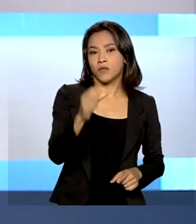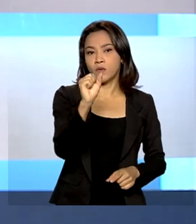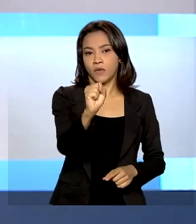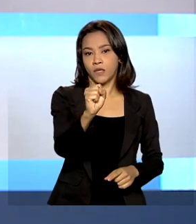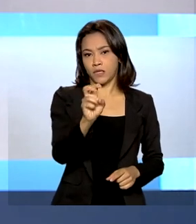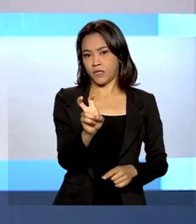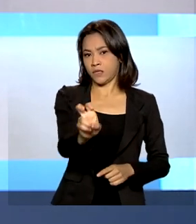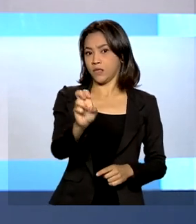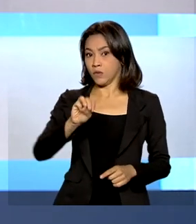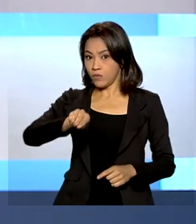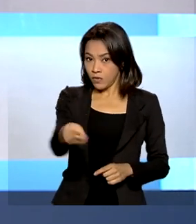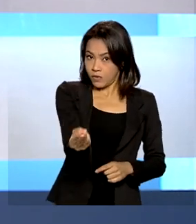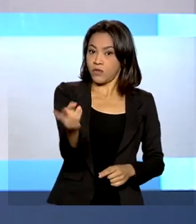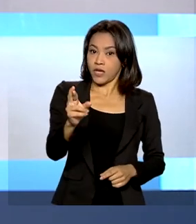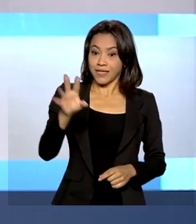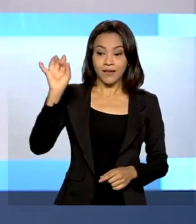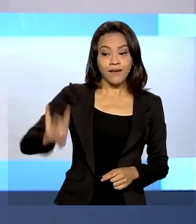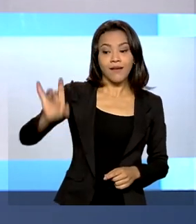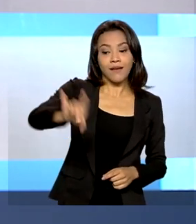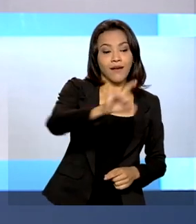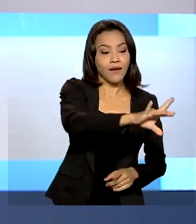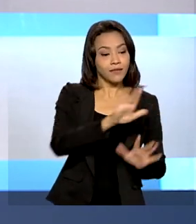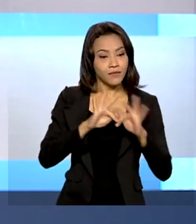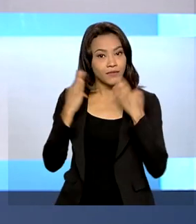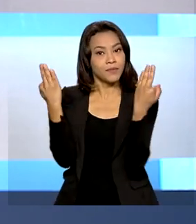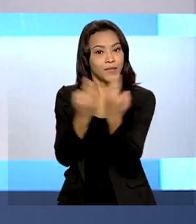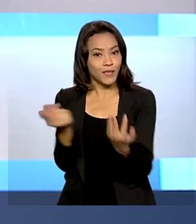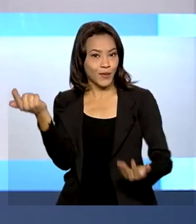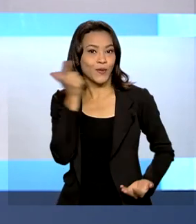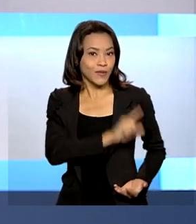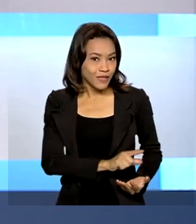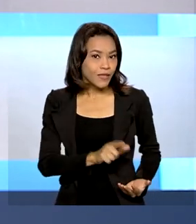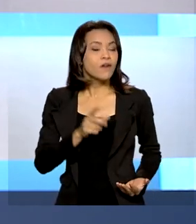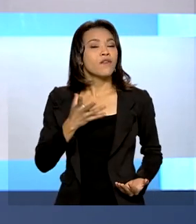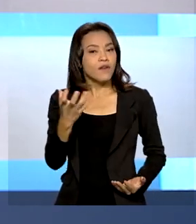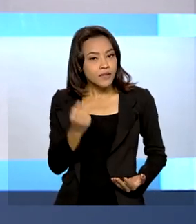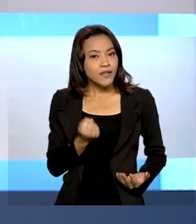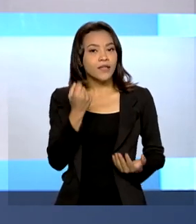milhões de reais. Cada família beneficiada receberá 52 reais.